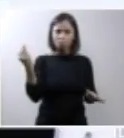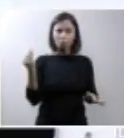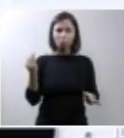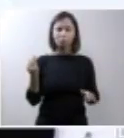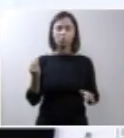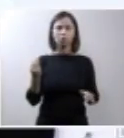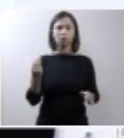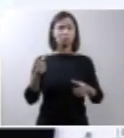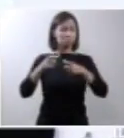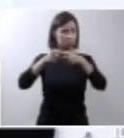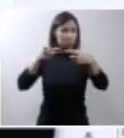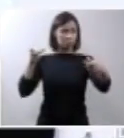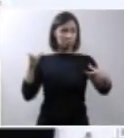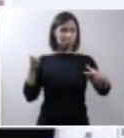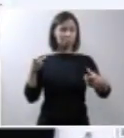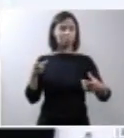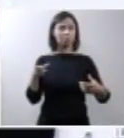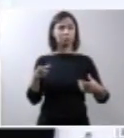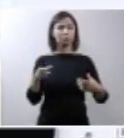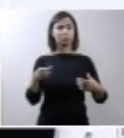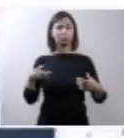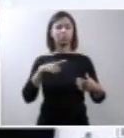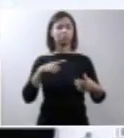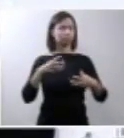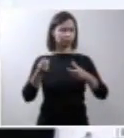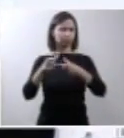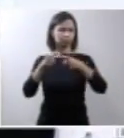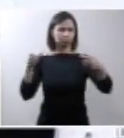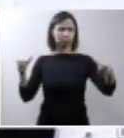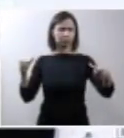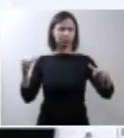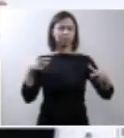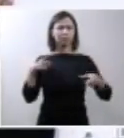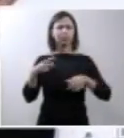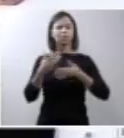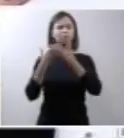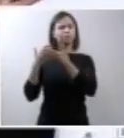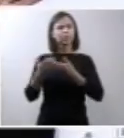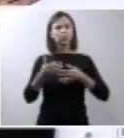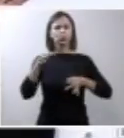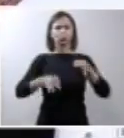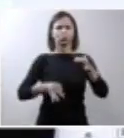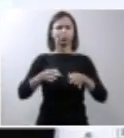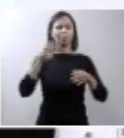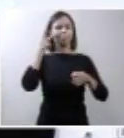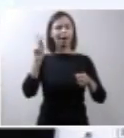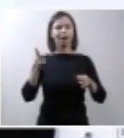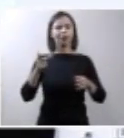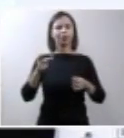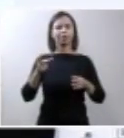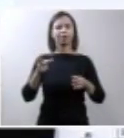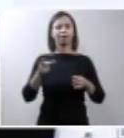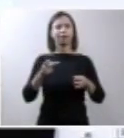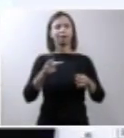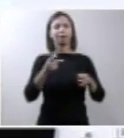na maior parte, que vão, a grande maioria busca a justiça para retirar. Agora, há